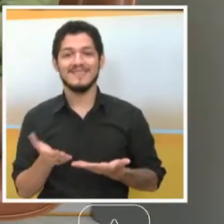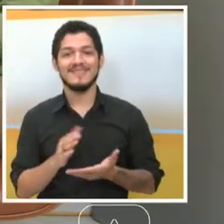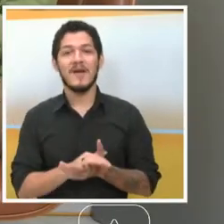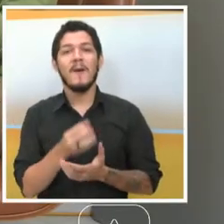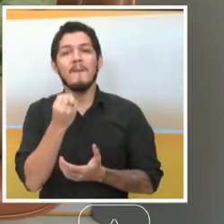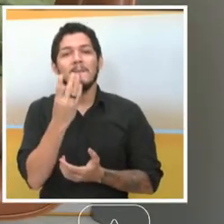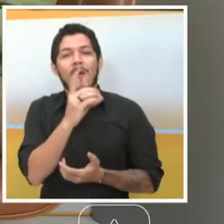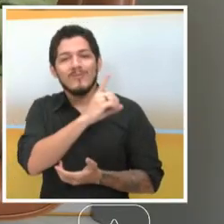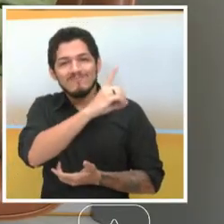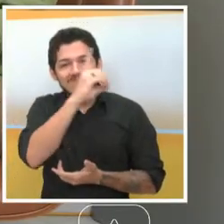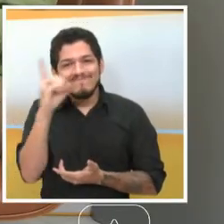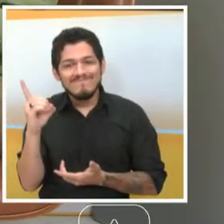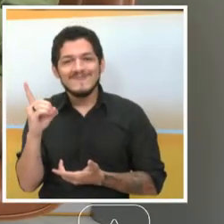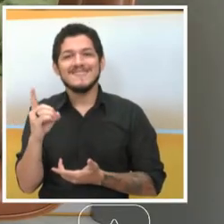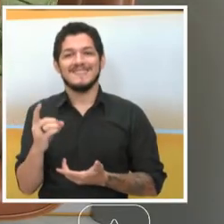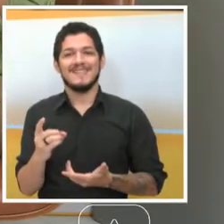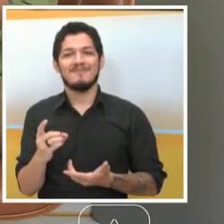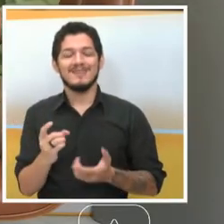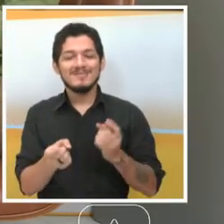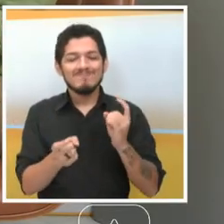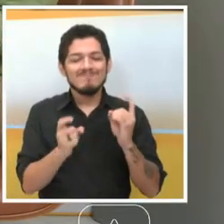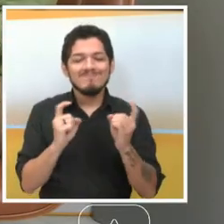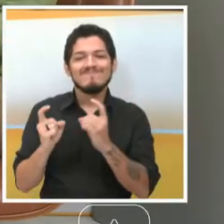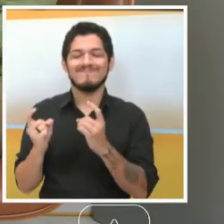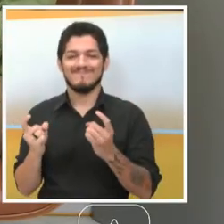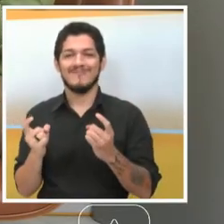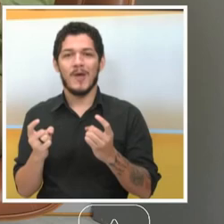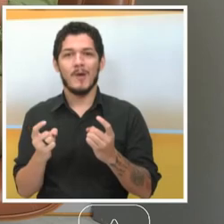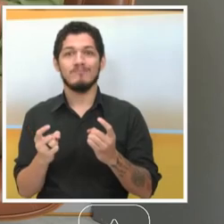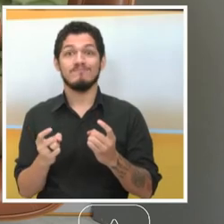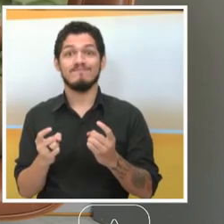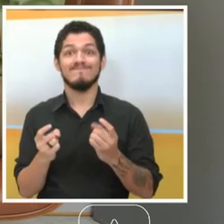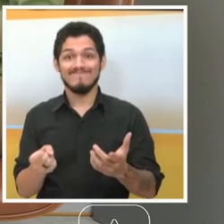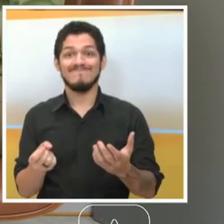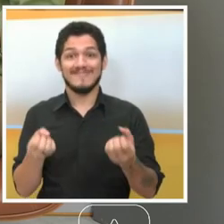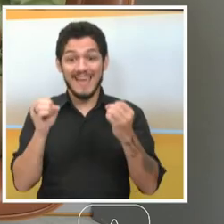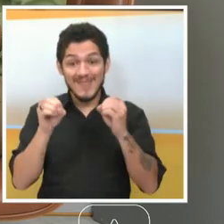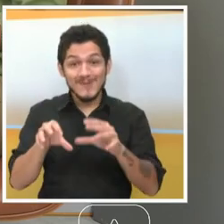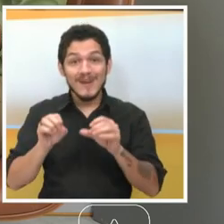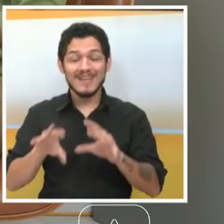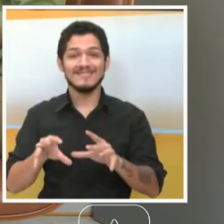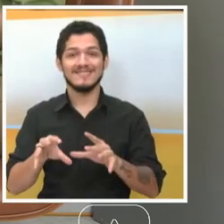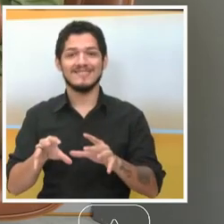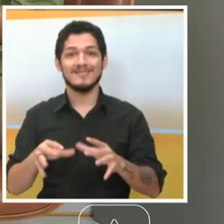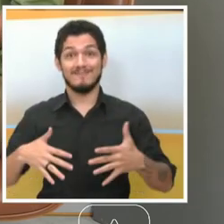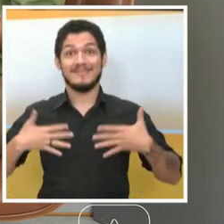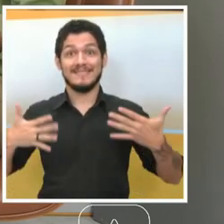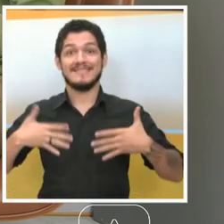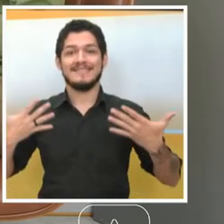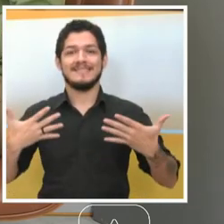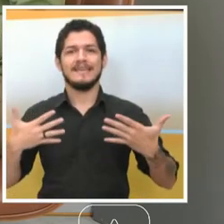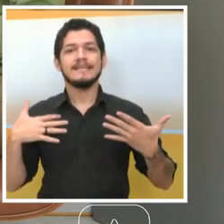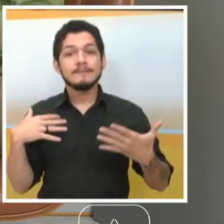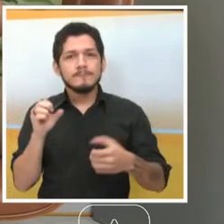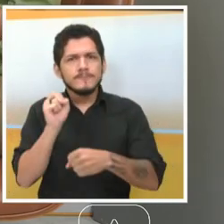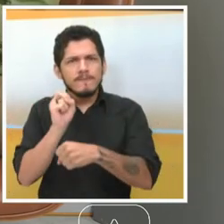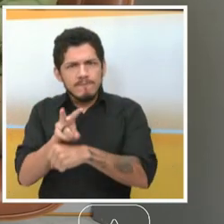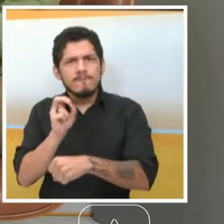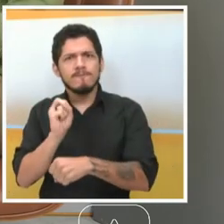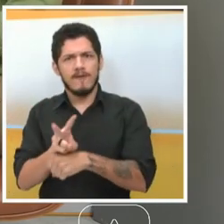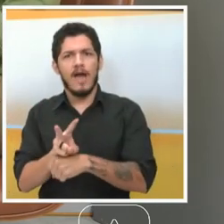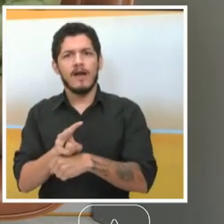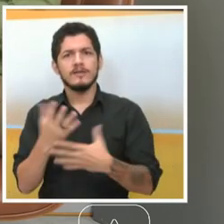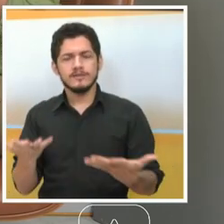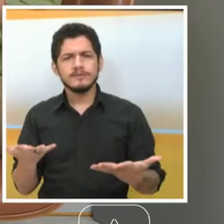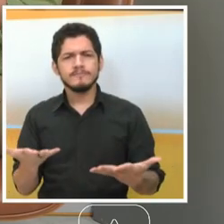dia para falar de um assunto que muito me alegra. Isso é educação, não é isso? E são tantas vagas. O que dizer a